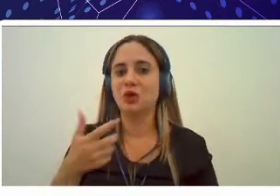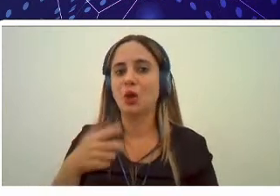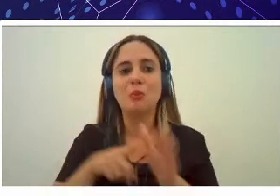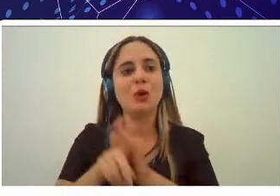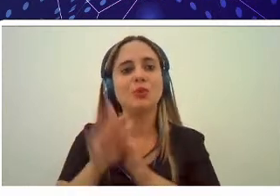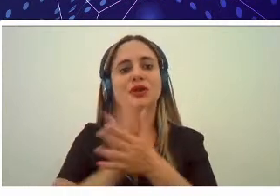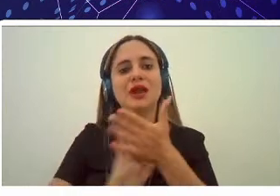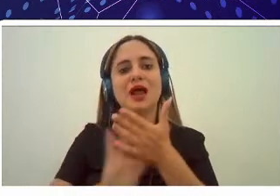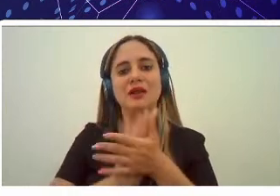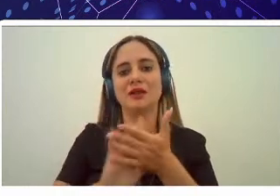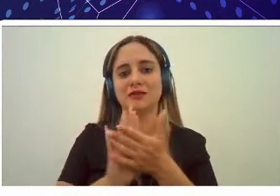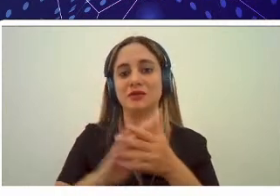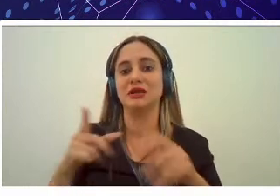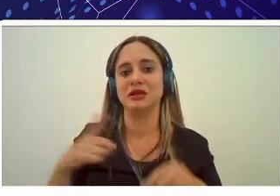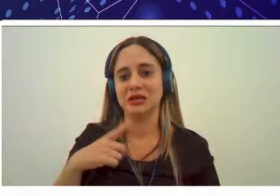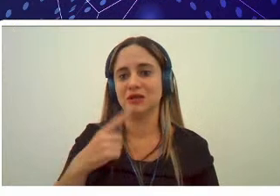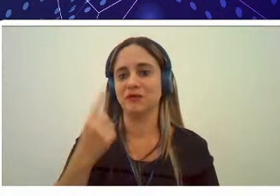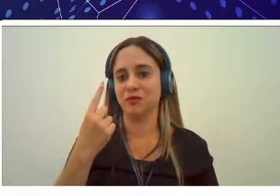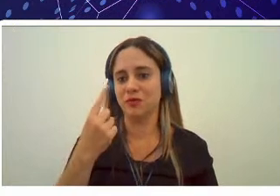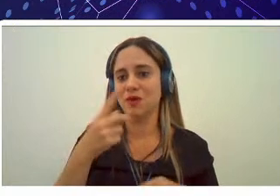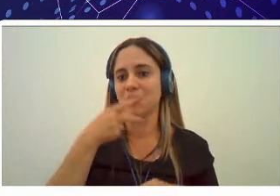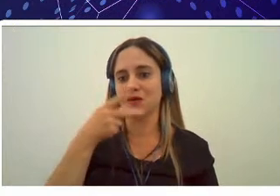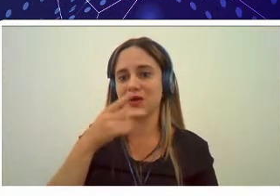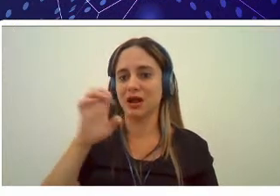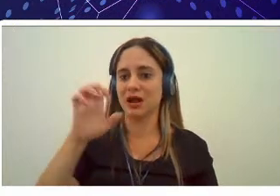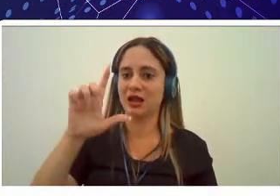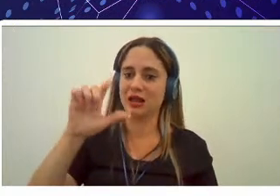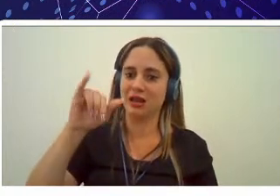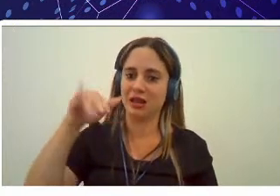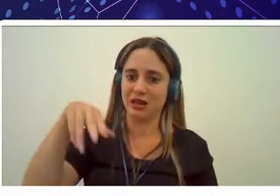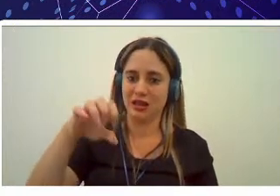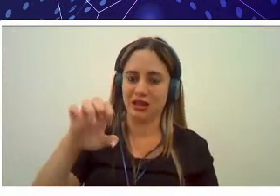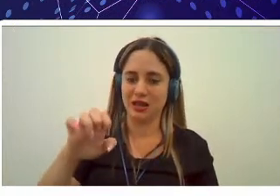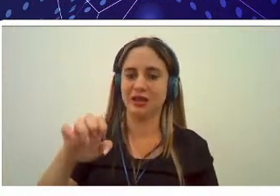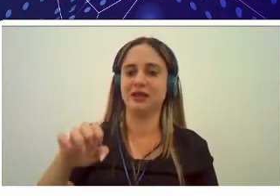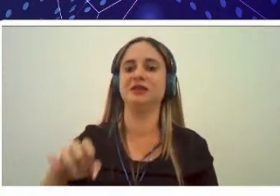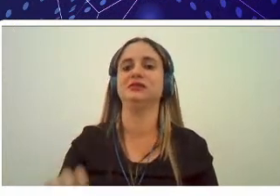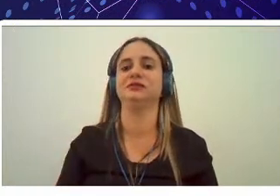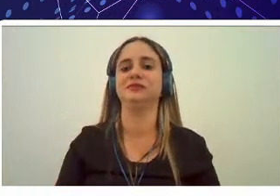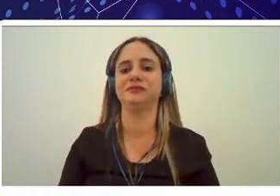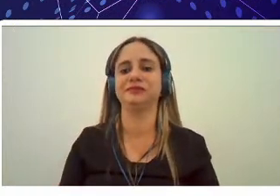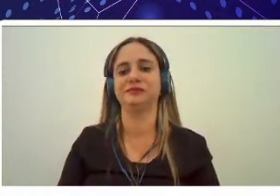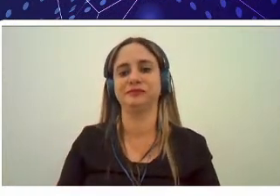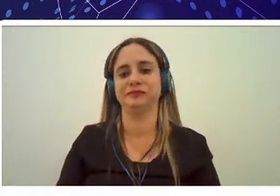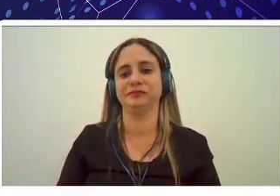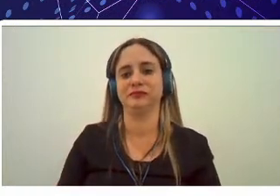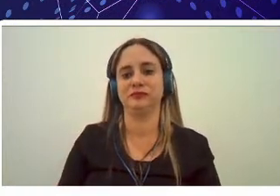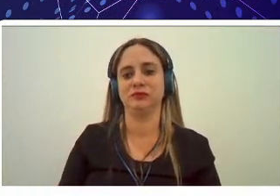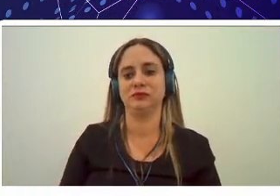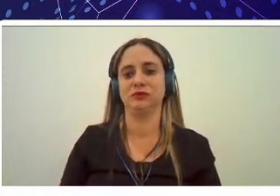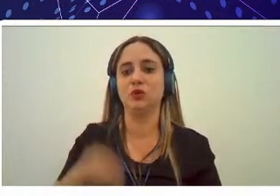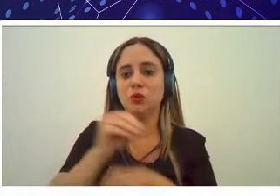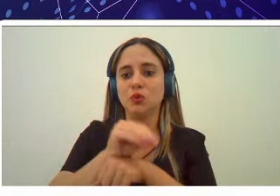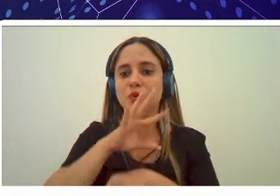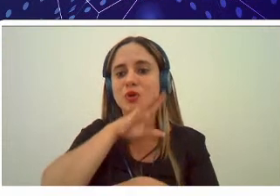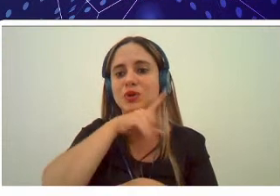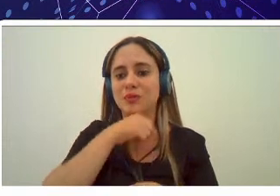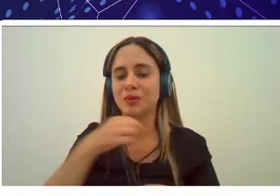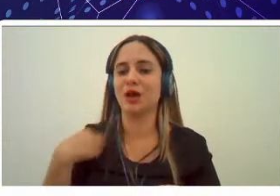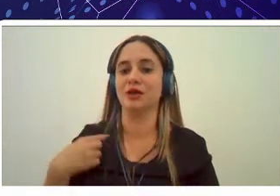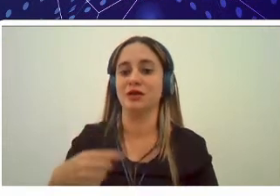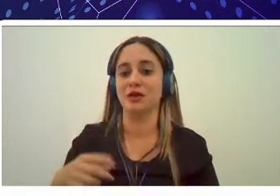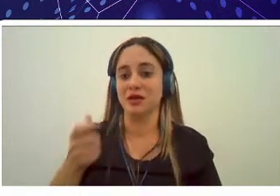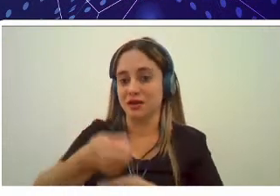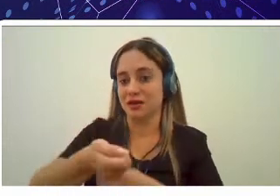mas houve um comentário da Elaine Almeida zootecnia e engenharia de pesca Unir